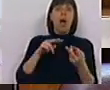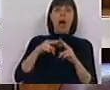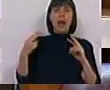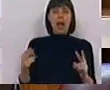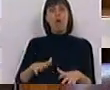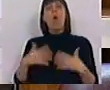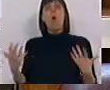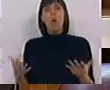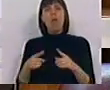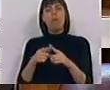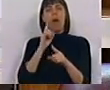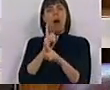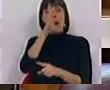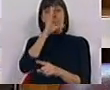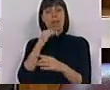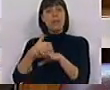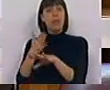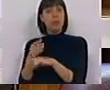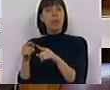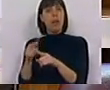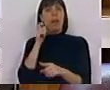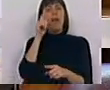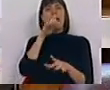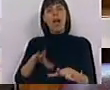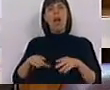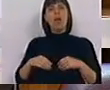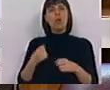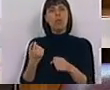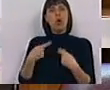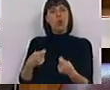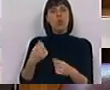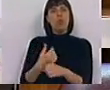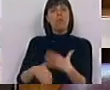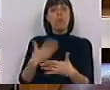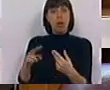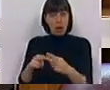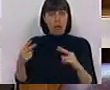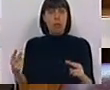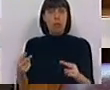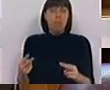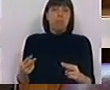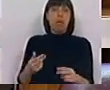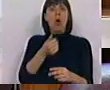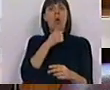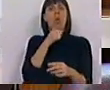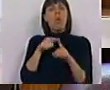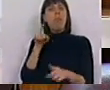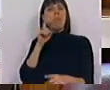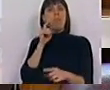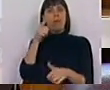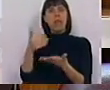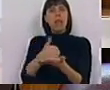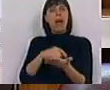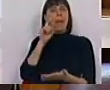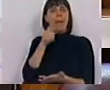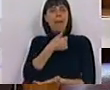ou aos ministérios setoriais. Quem assumirá os custos de funcionamento às autarquias? E como será salvaguarda a proteção